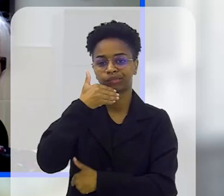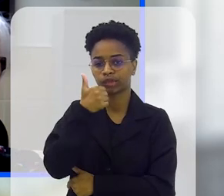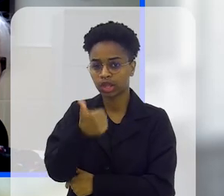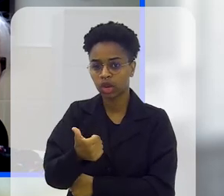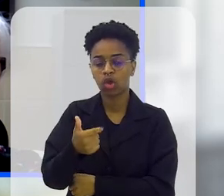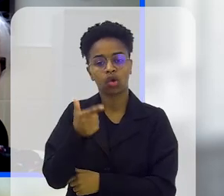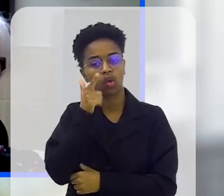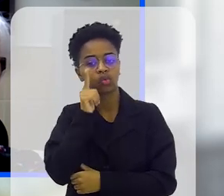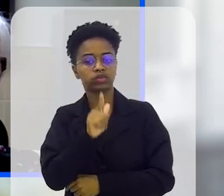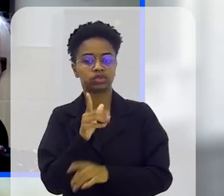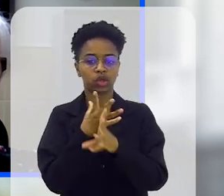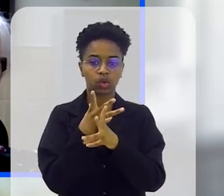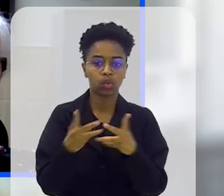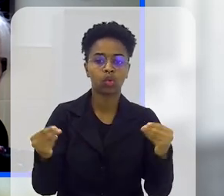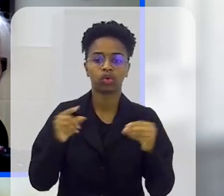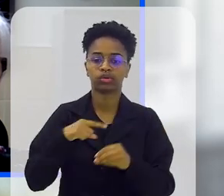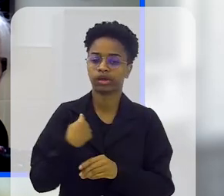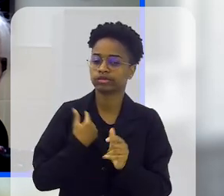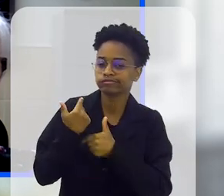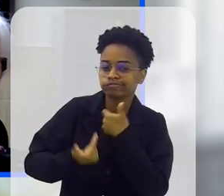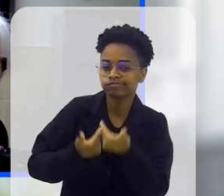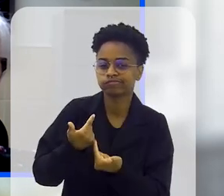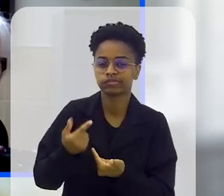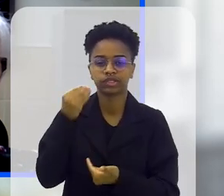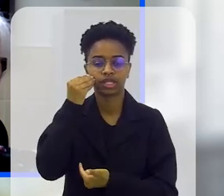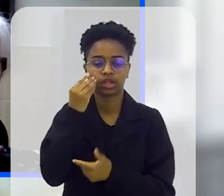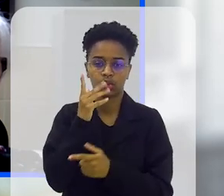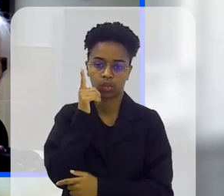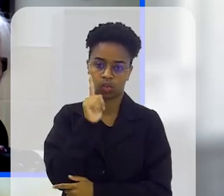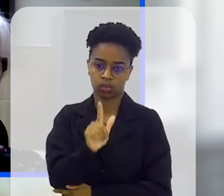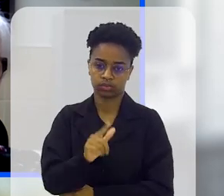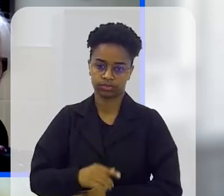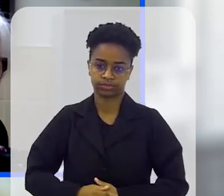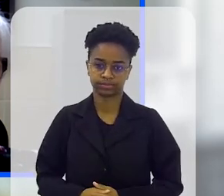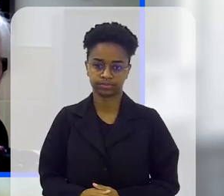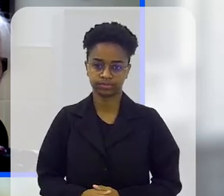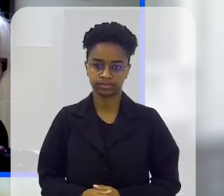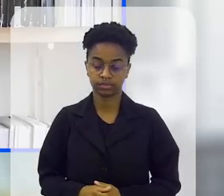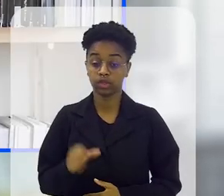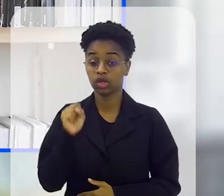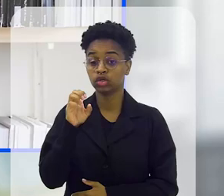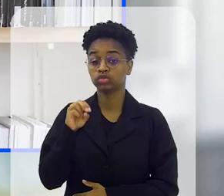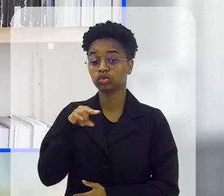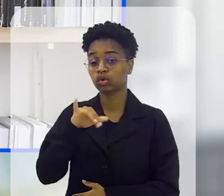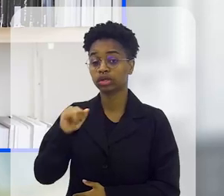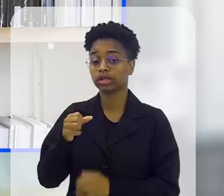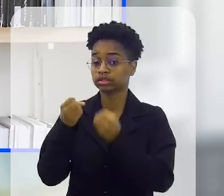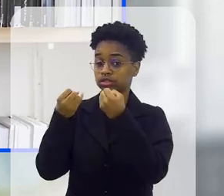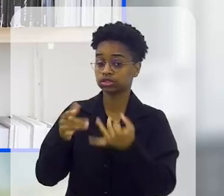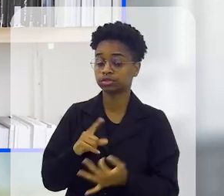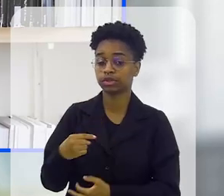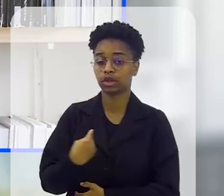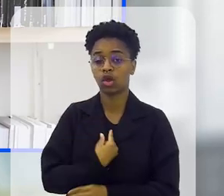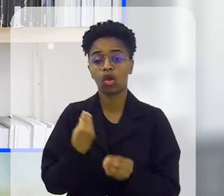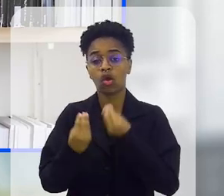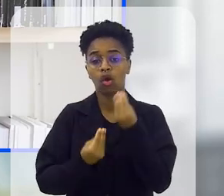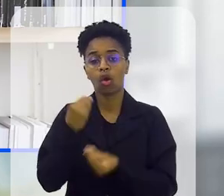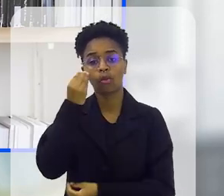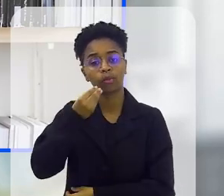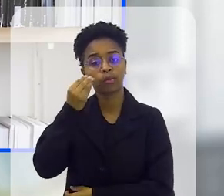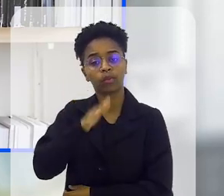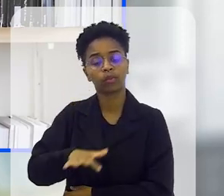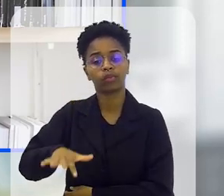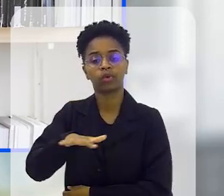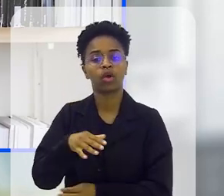tratamento e conseguir a cura que a gente tanto luta para conseguir. Sônia, fala um pouquinho para a gente da tua